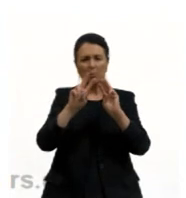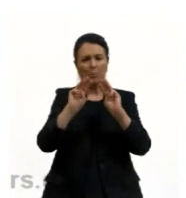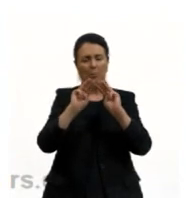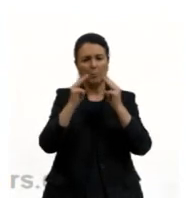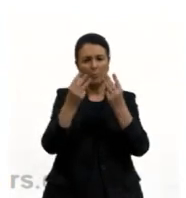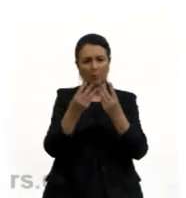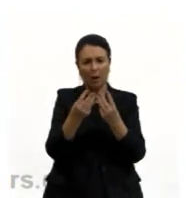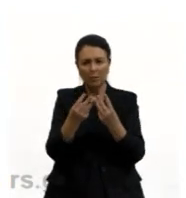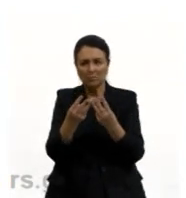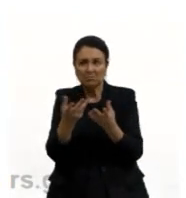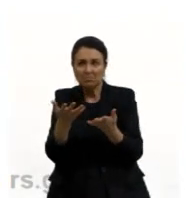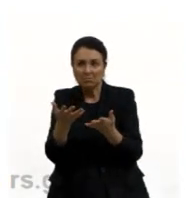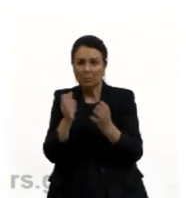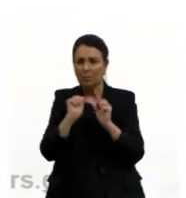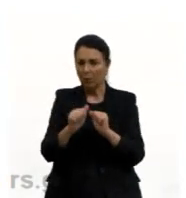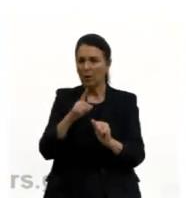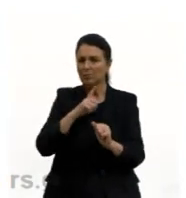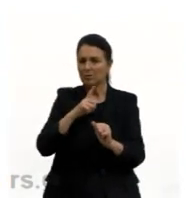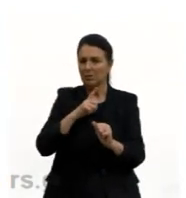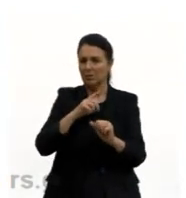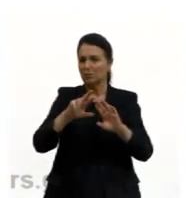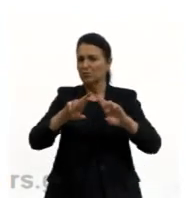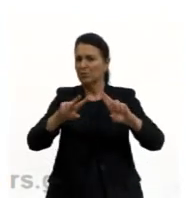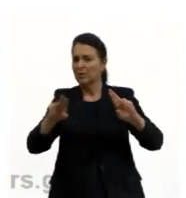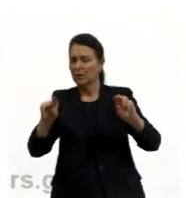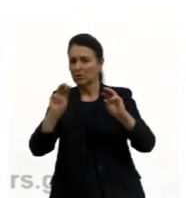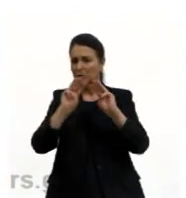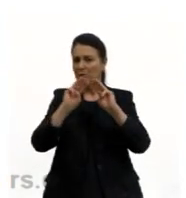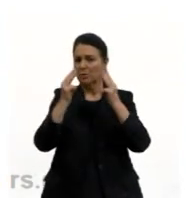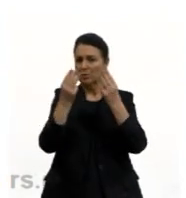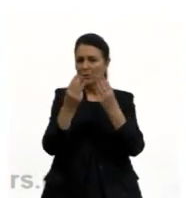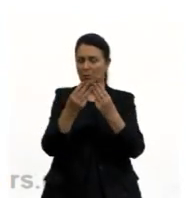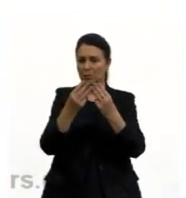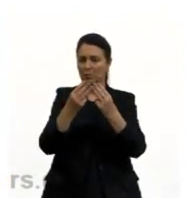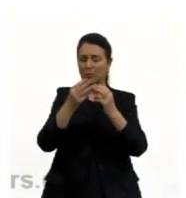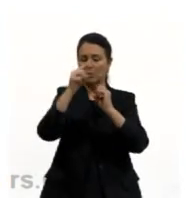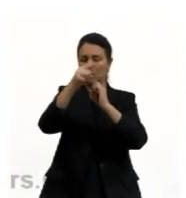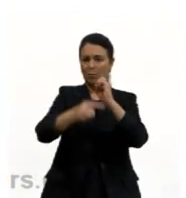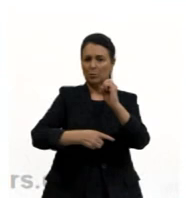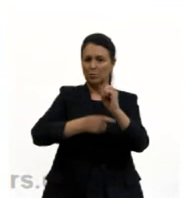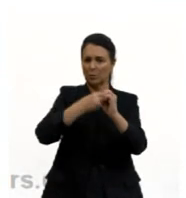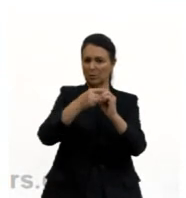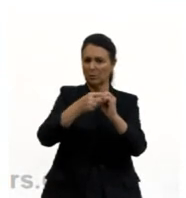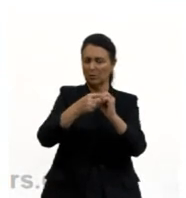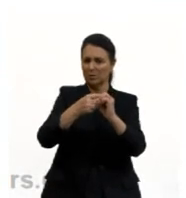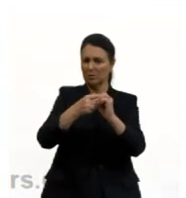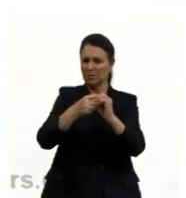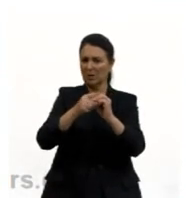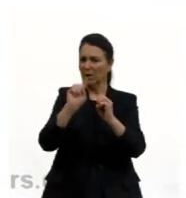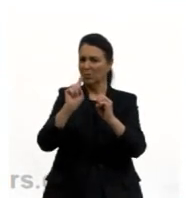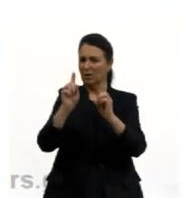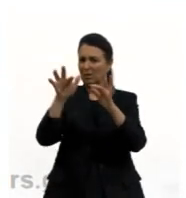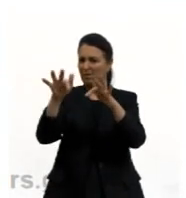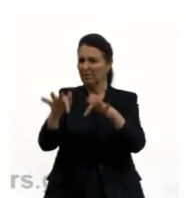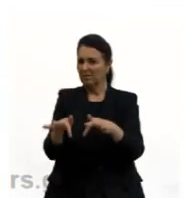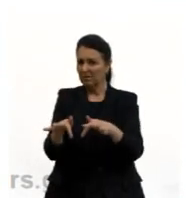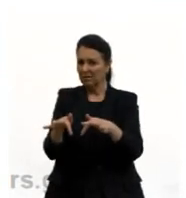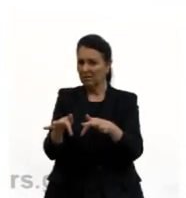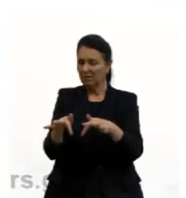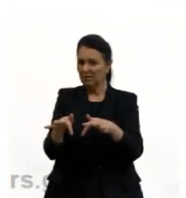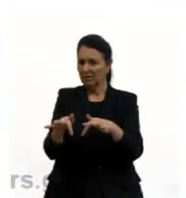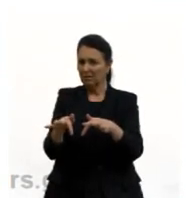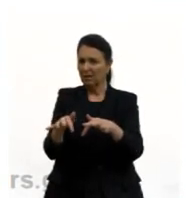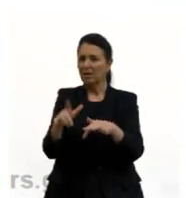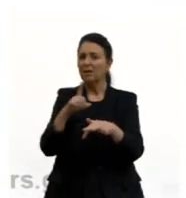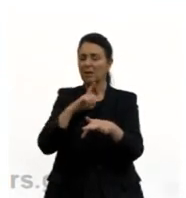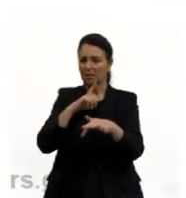mas pode ocorrer de ter diferentes massas. Os átomos são indestrutíveis? Não, já se sabe aí que nós temos a fissão nuclear